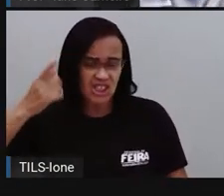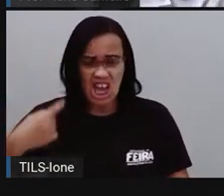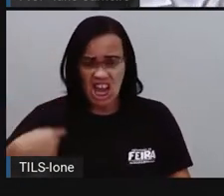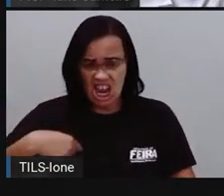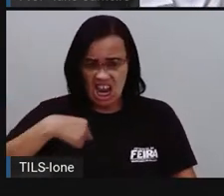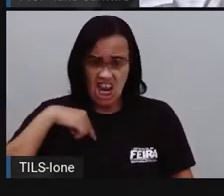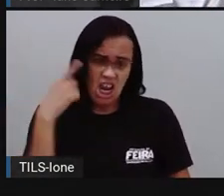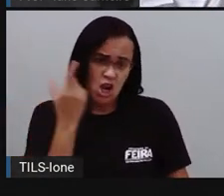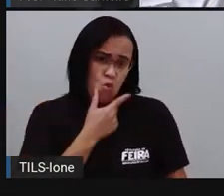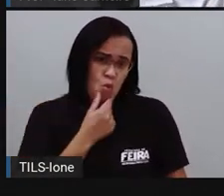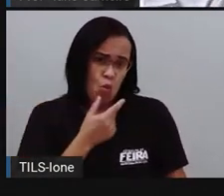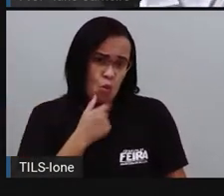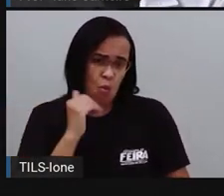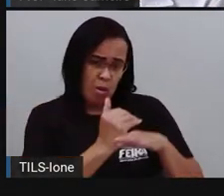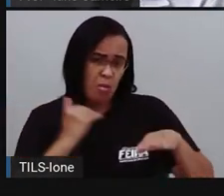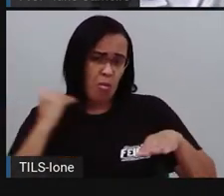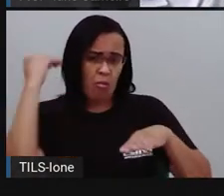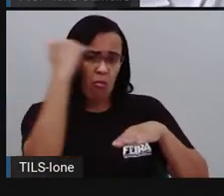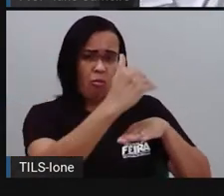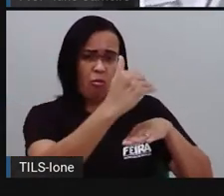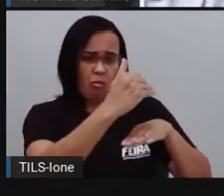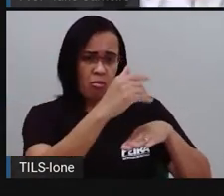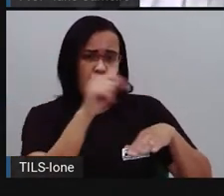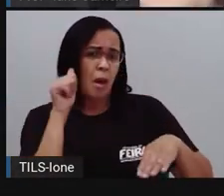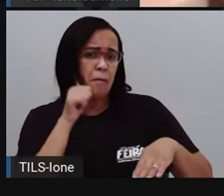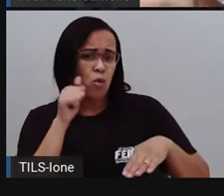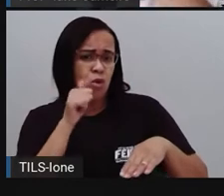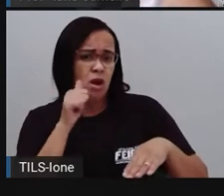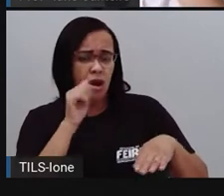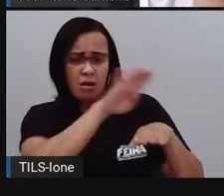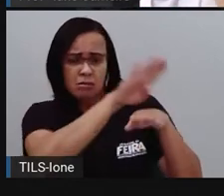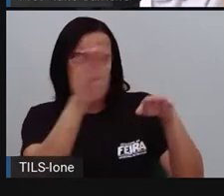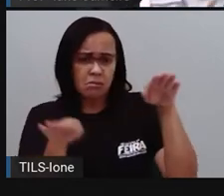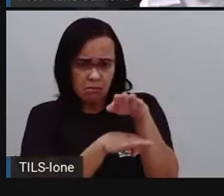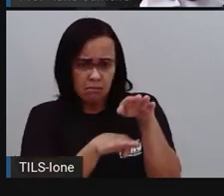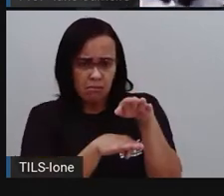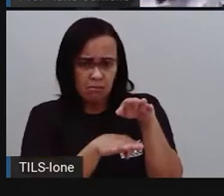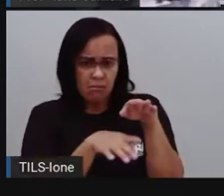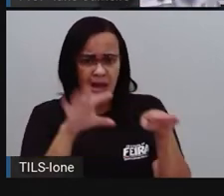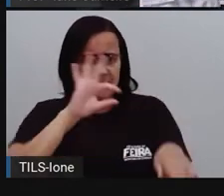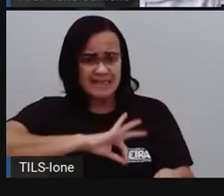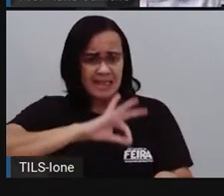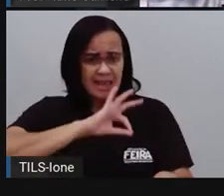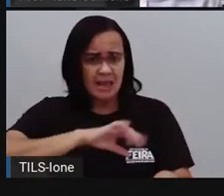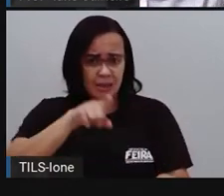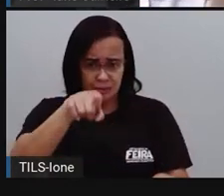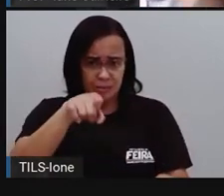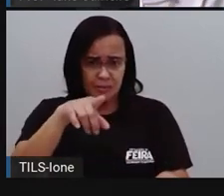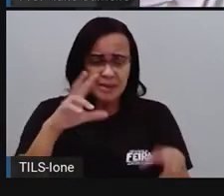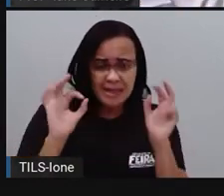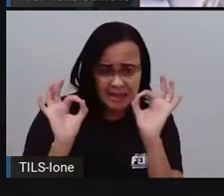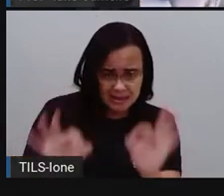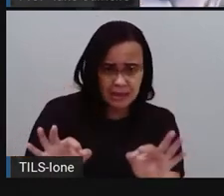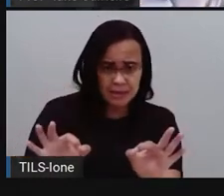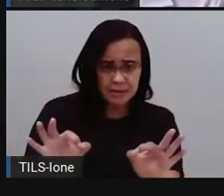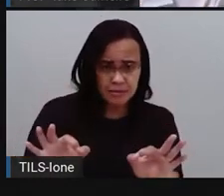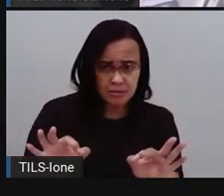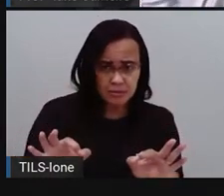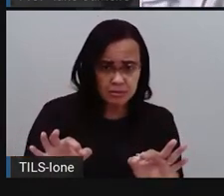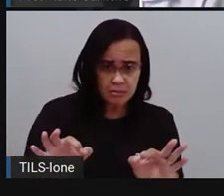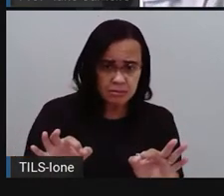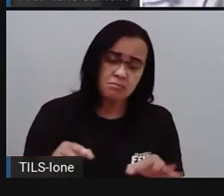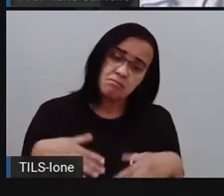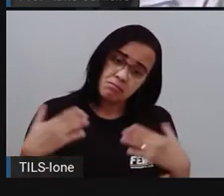mulher, né? Olha só que injustiça, né? Os homens ganhando mais e as mulheres ganhando menos, né? Fazendo, às vezes, a mesma função.